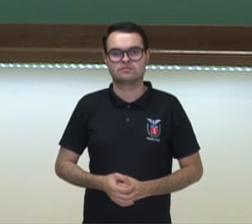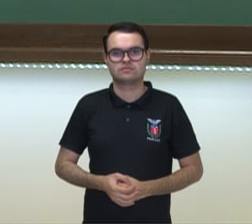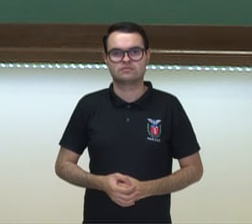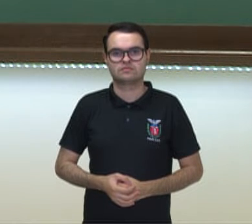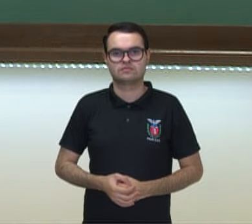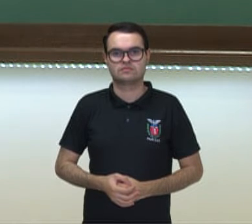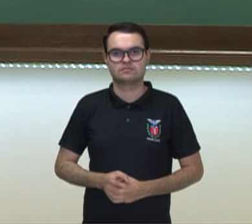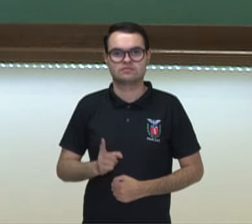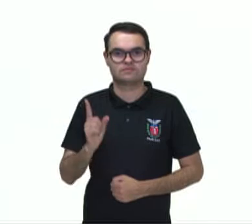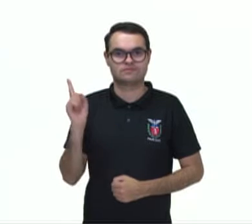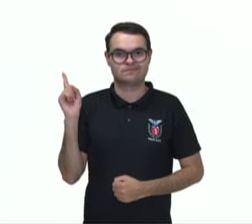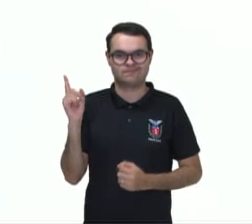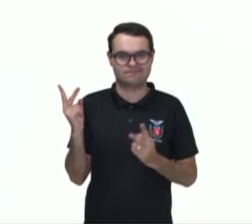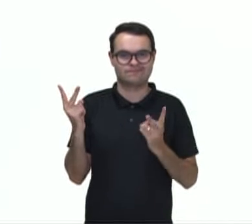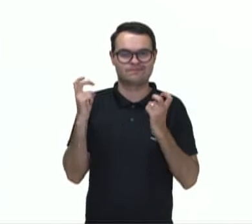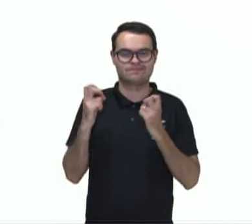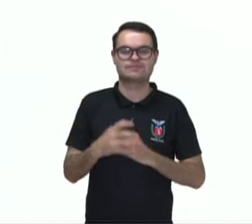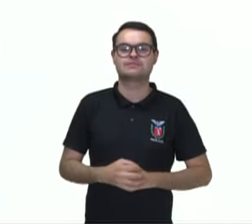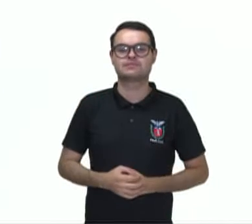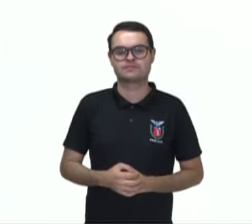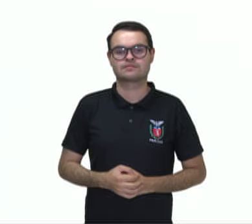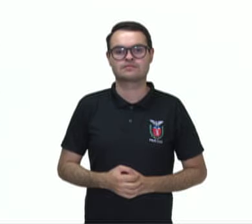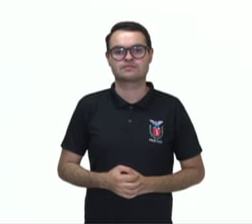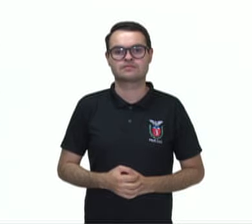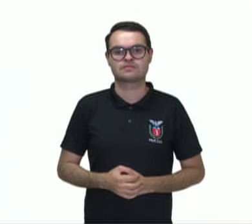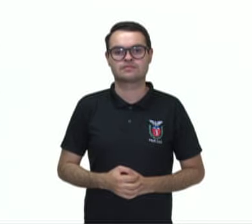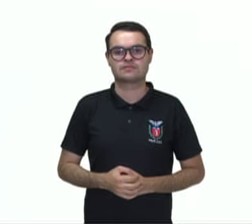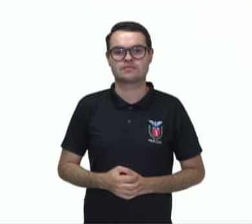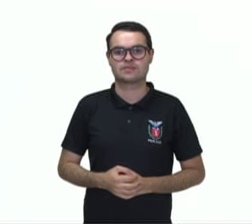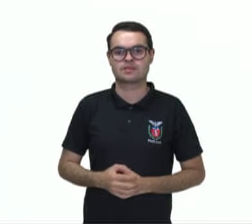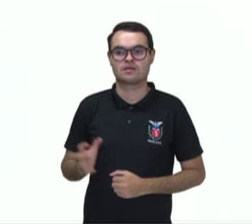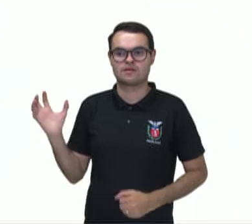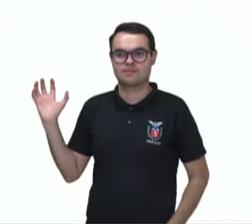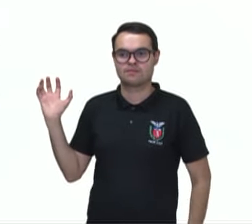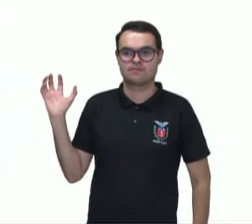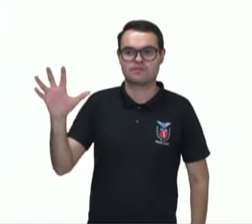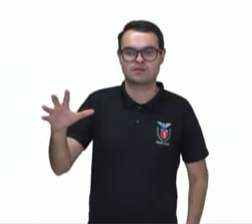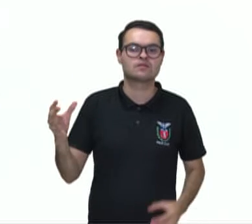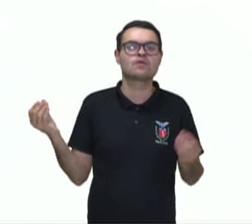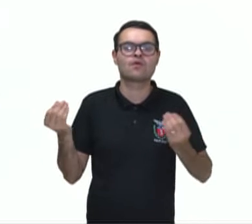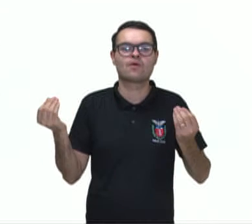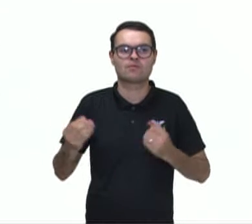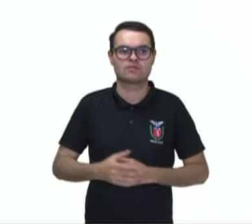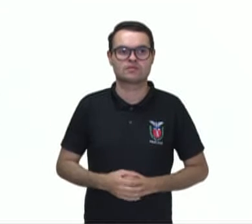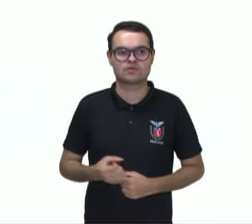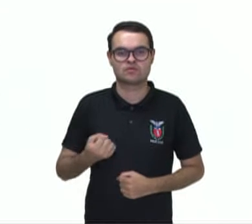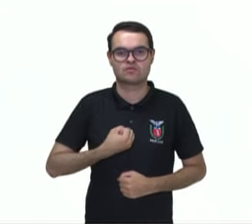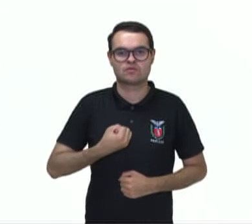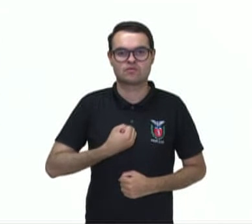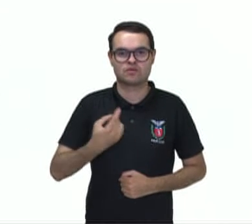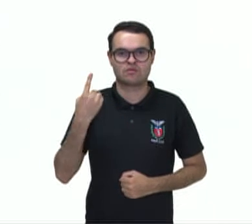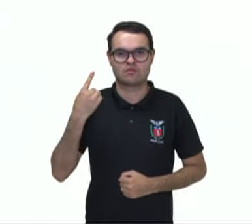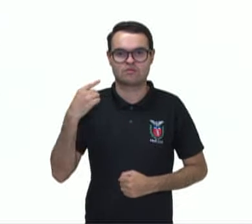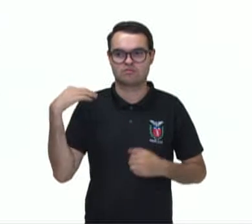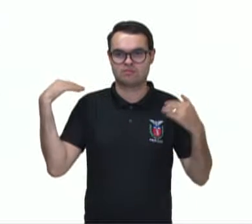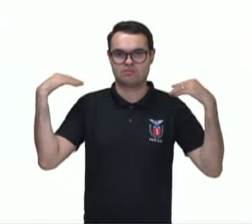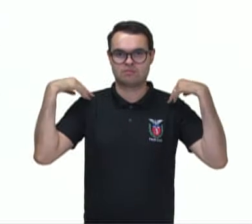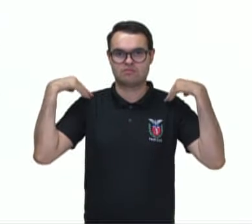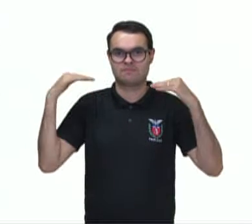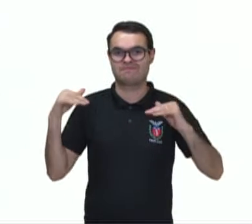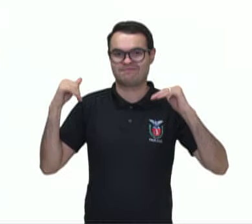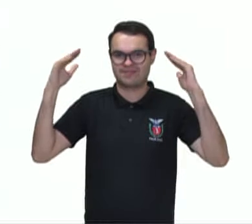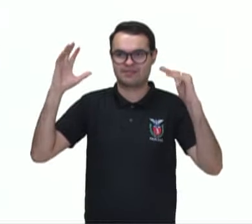Vocês estão vendo na figura. Passe. Aqui o número um, acima do ombro.